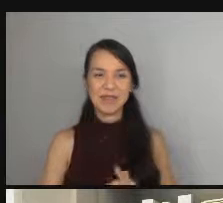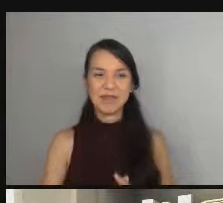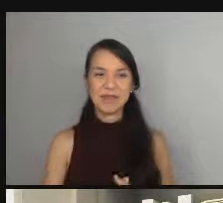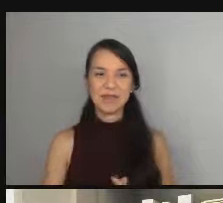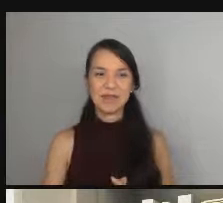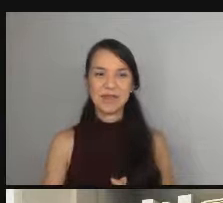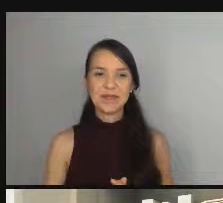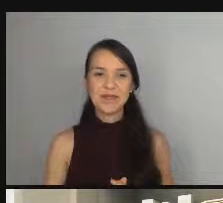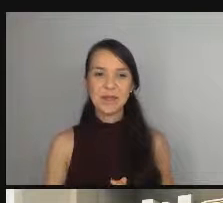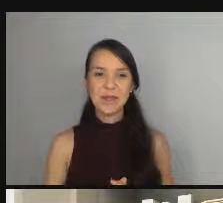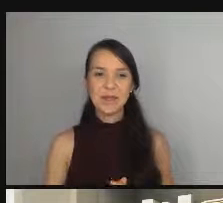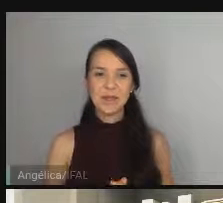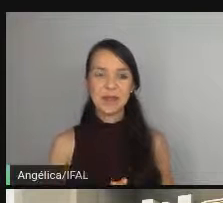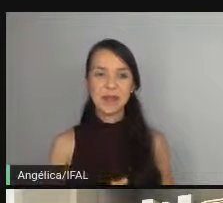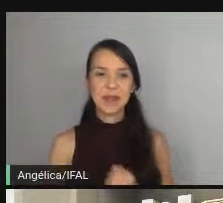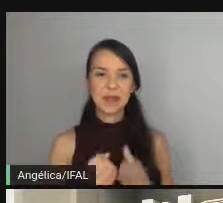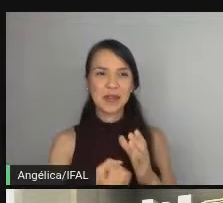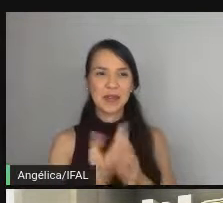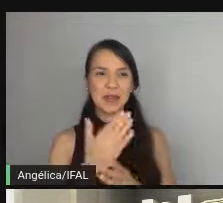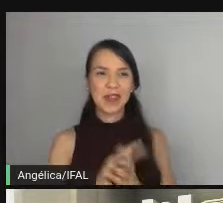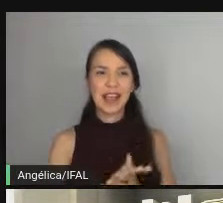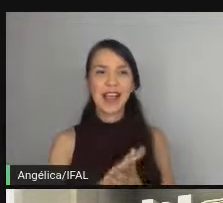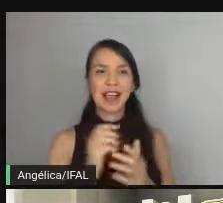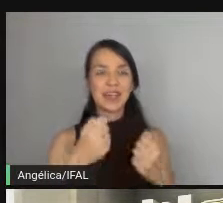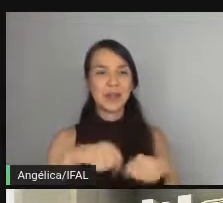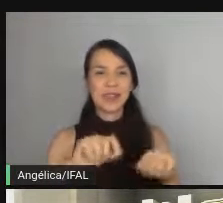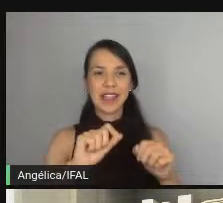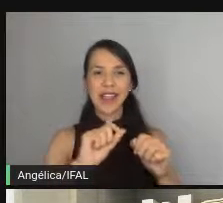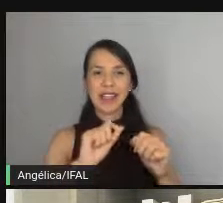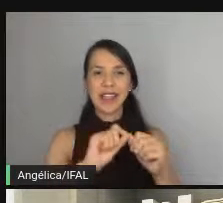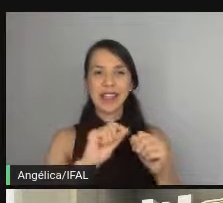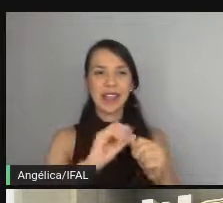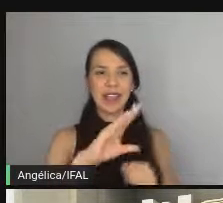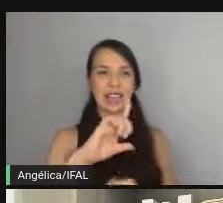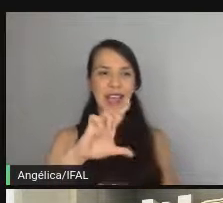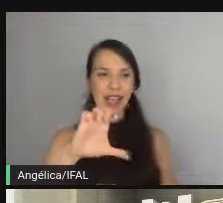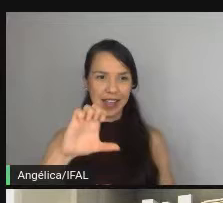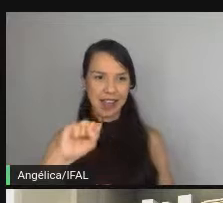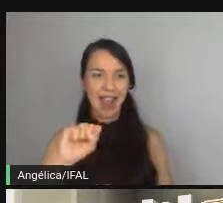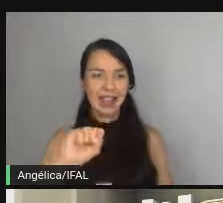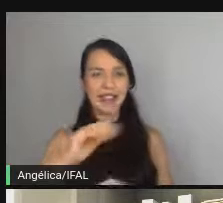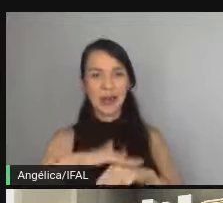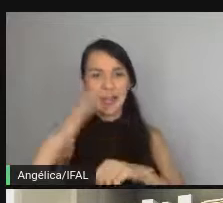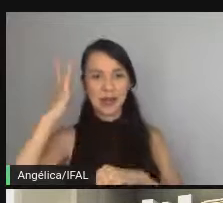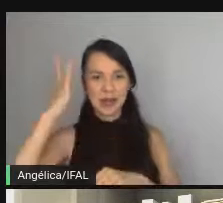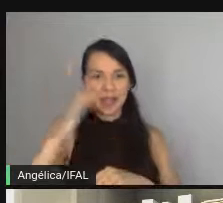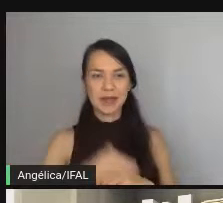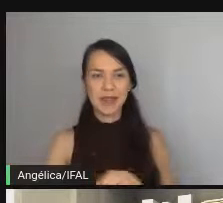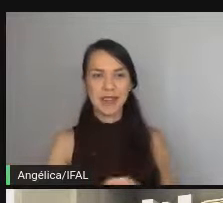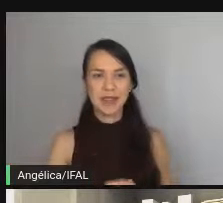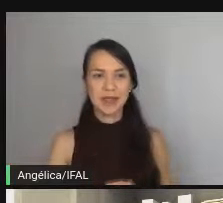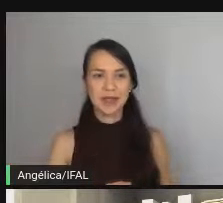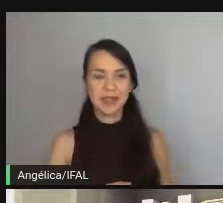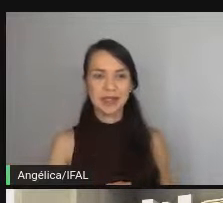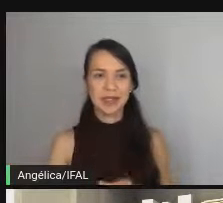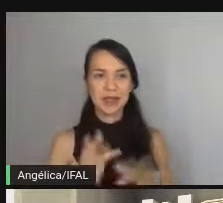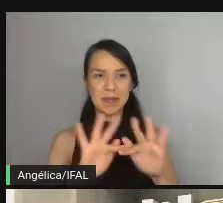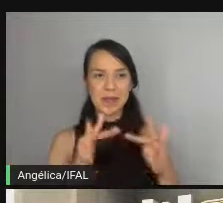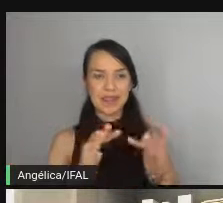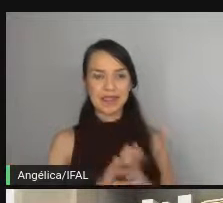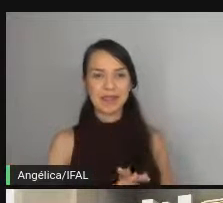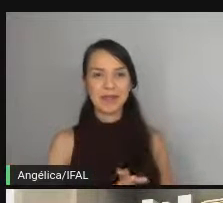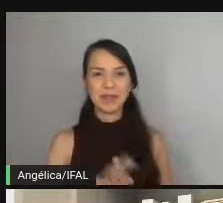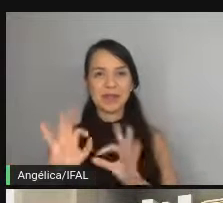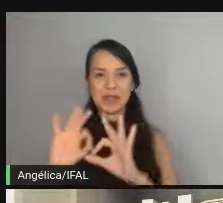já que vamos começar criando aqui não vai não vai precisar nem criar classe tá achei vai ser mais simples que isso perfeito perfeito